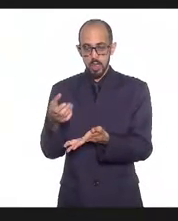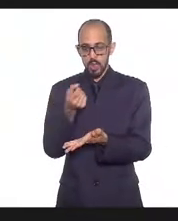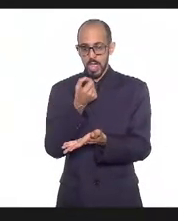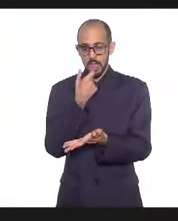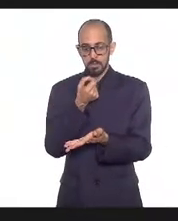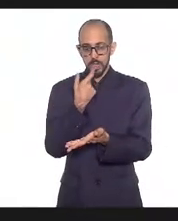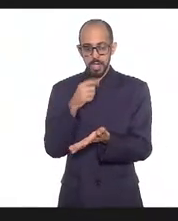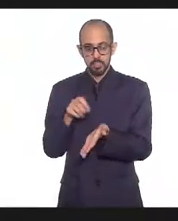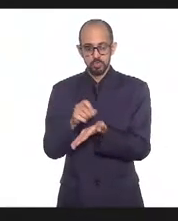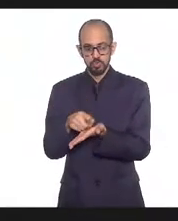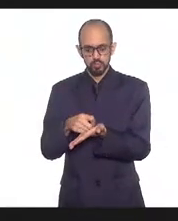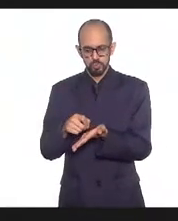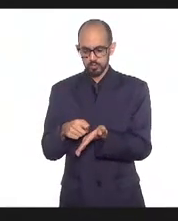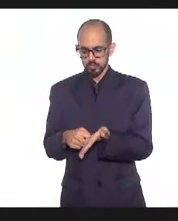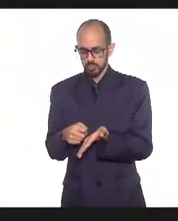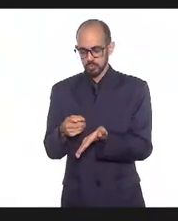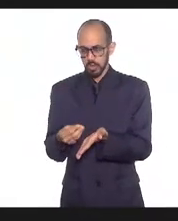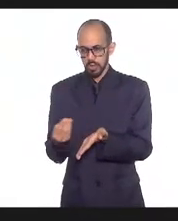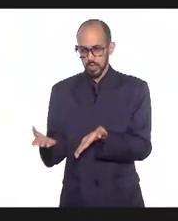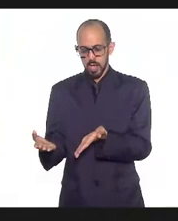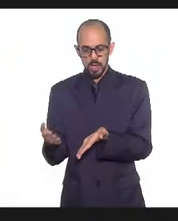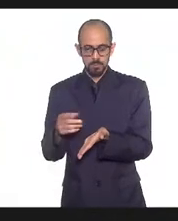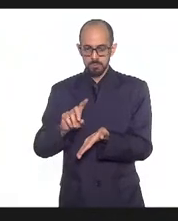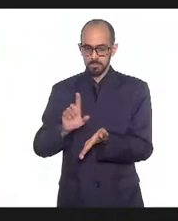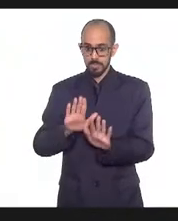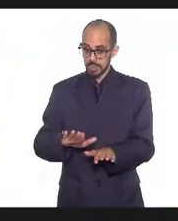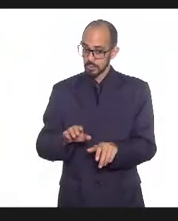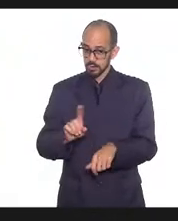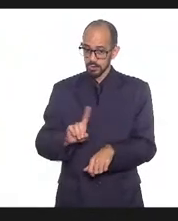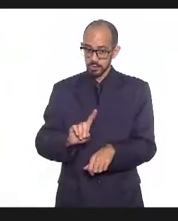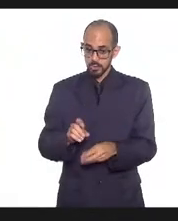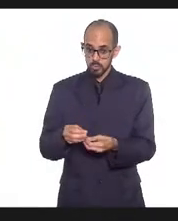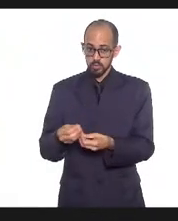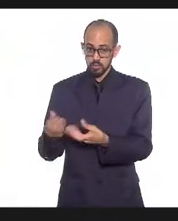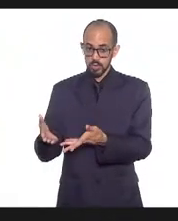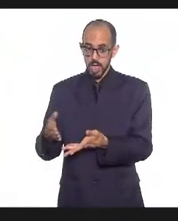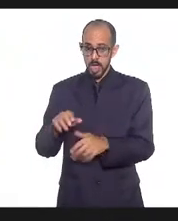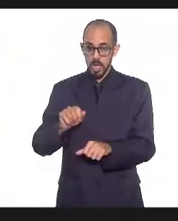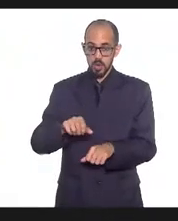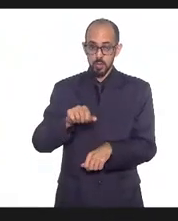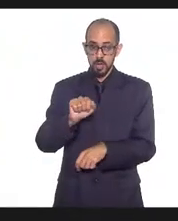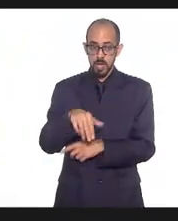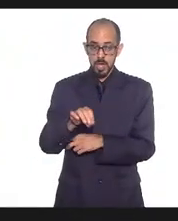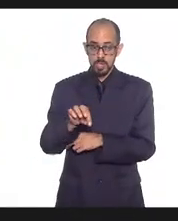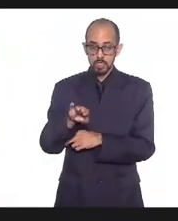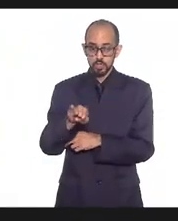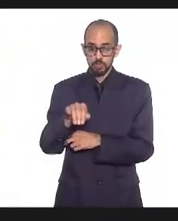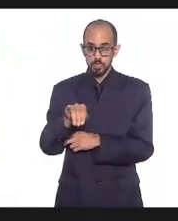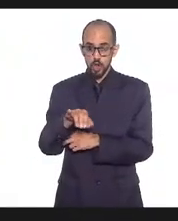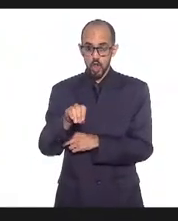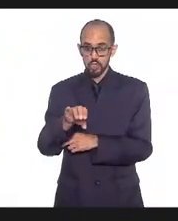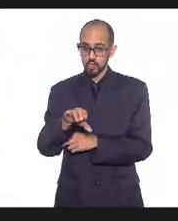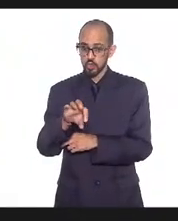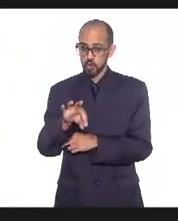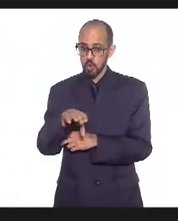sem pena em cabeça, não prescreve um antibiótico. Ah, esse antibiótico é bom para algumas pneumonia,